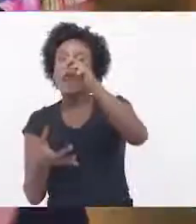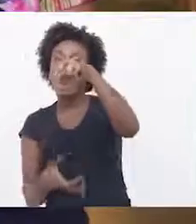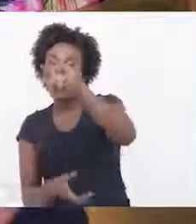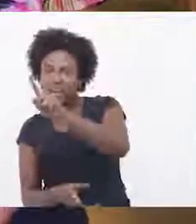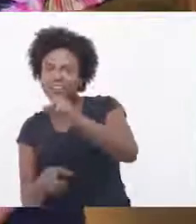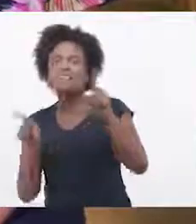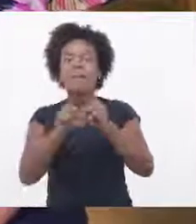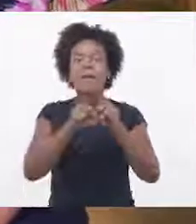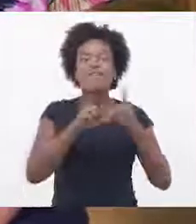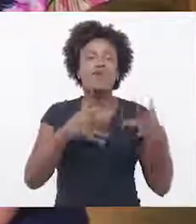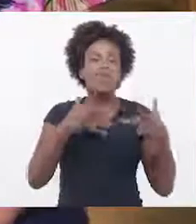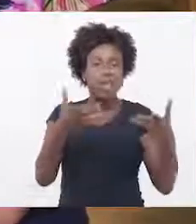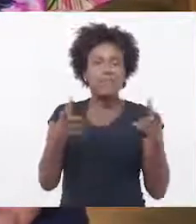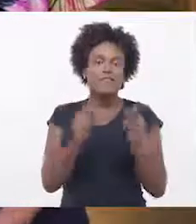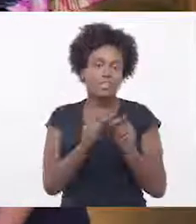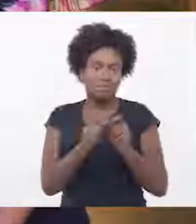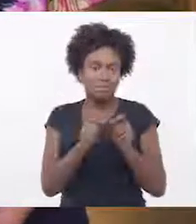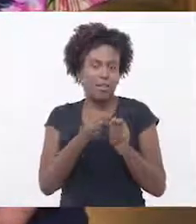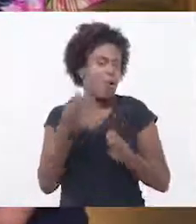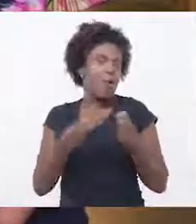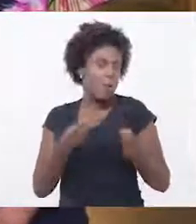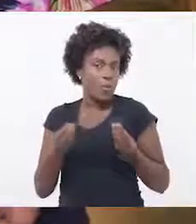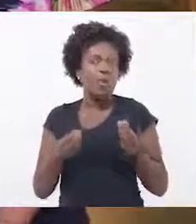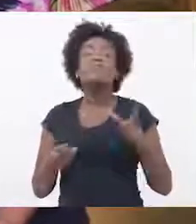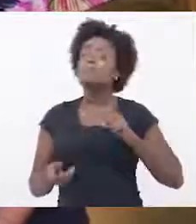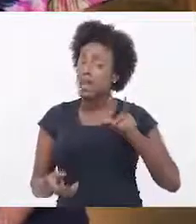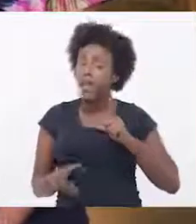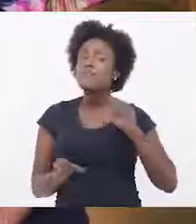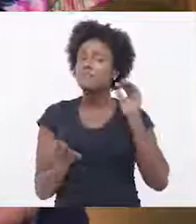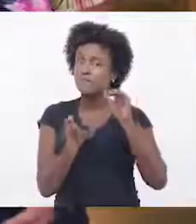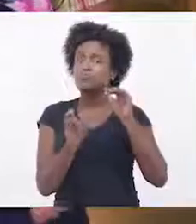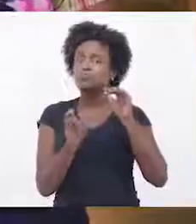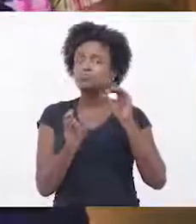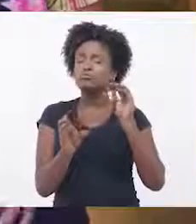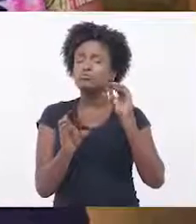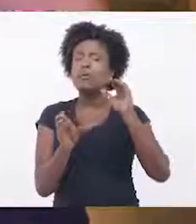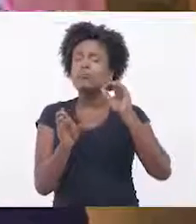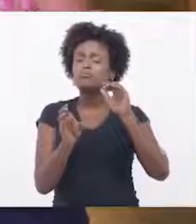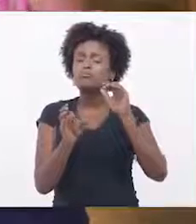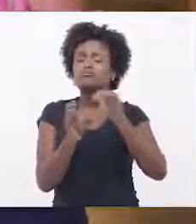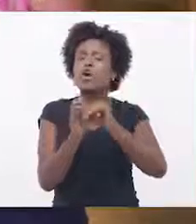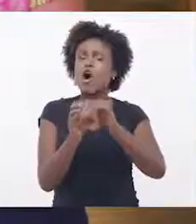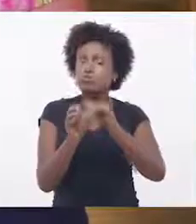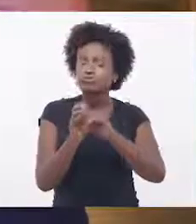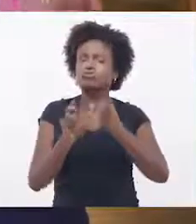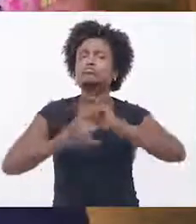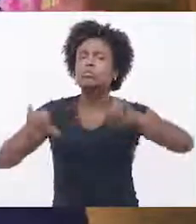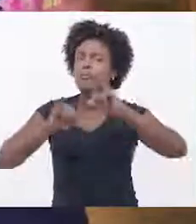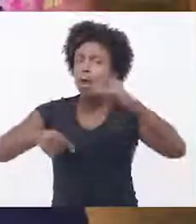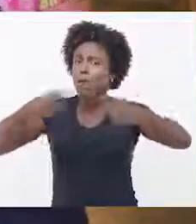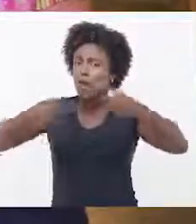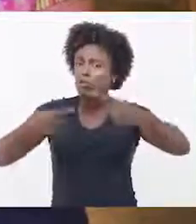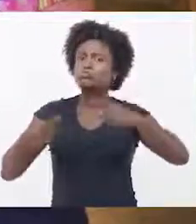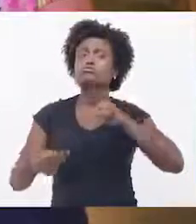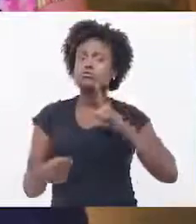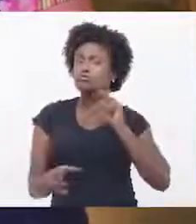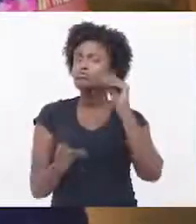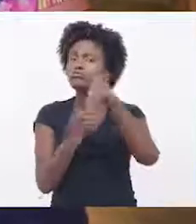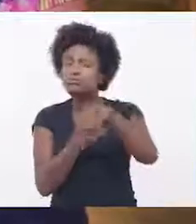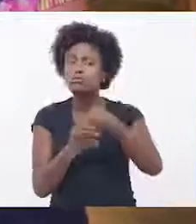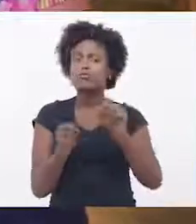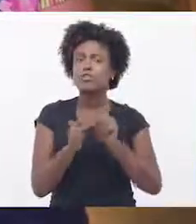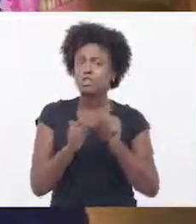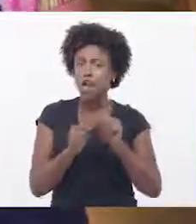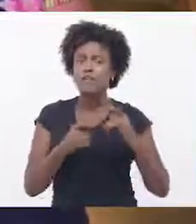A gente acredita muito em utilizar o voluntariado dentro das campanhas políticas, porque é um meio da gente engajar cidadãos comuns em uma